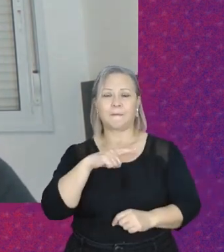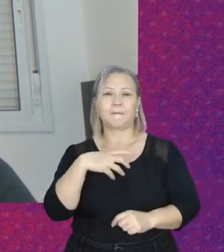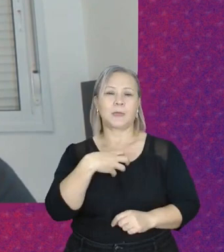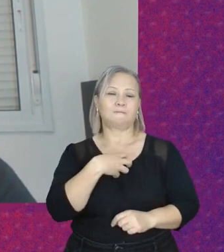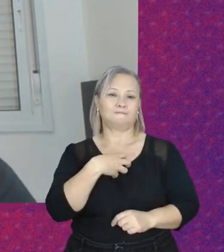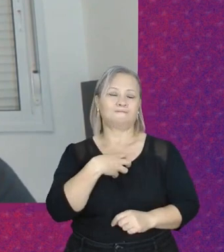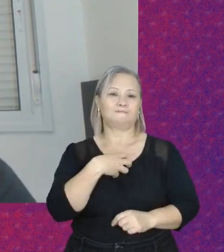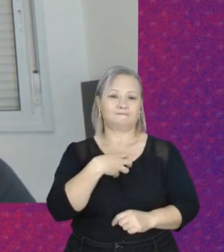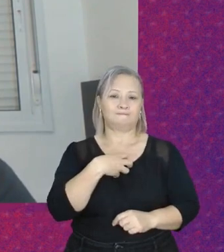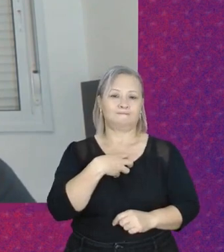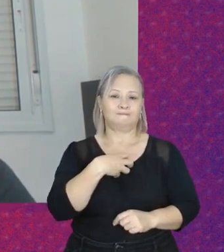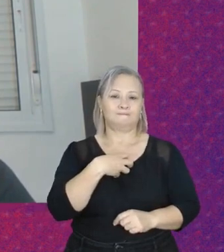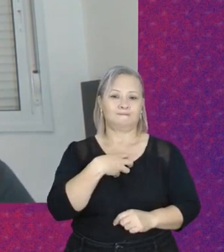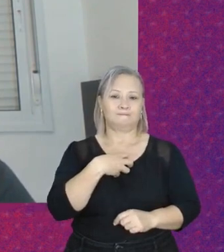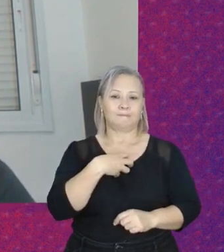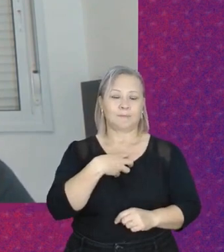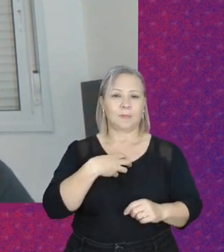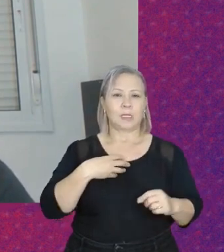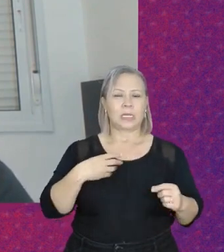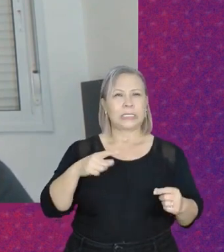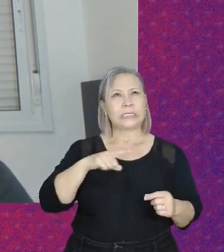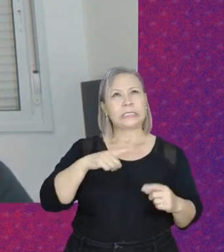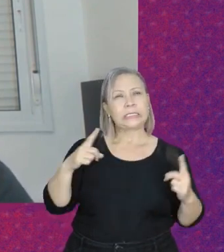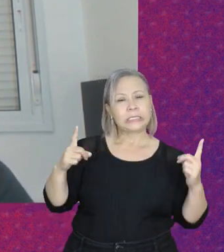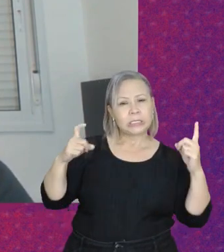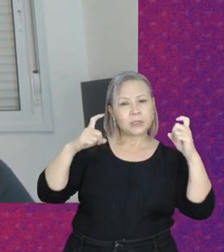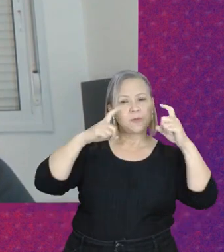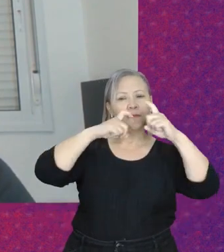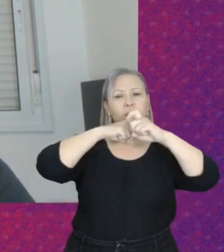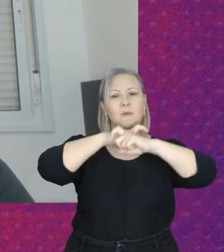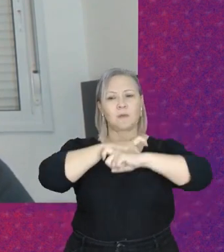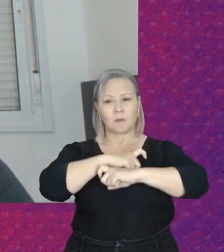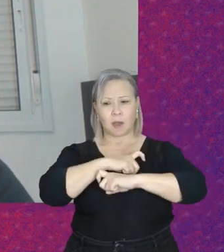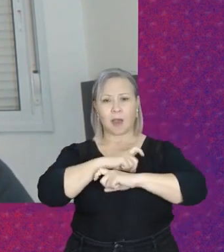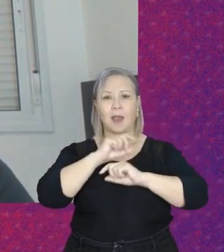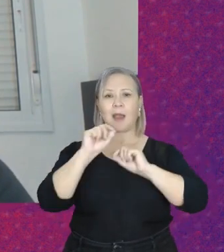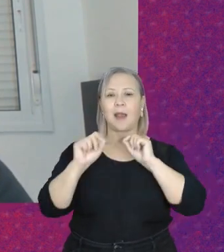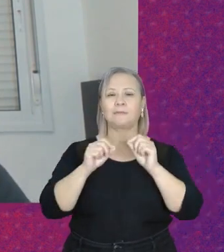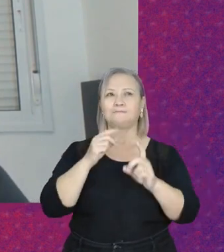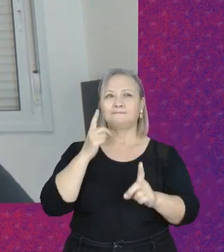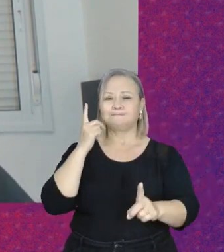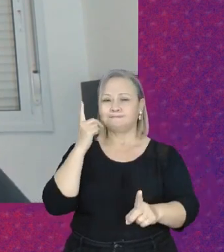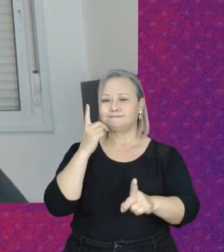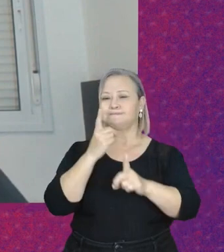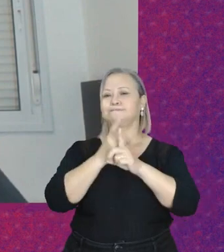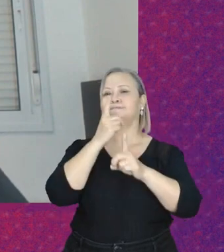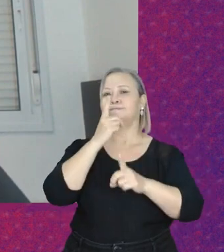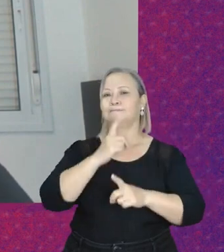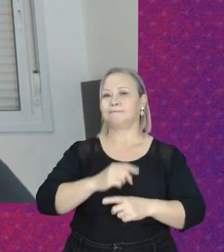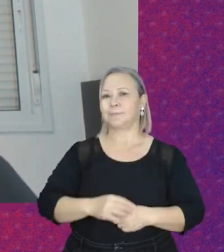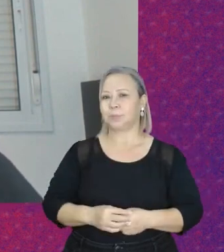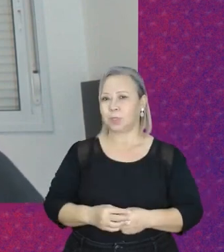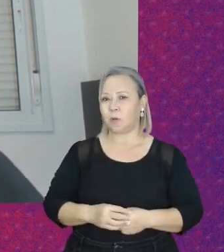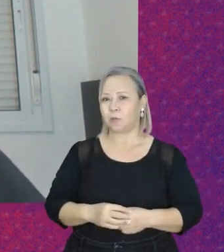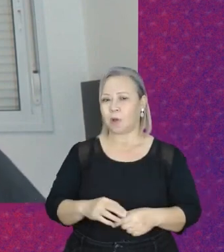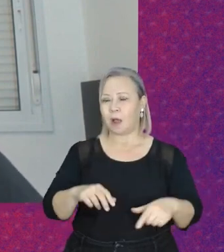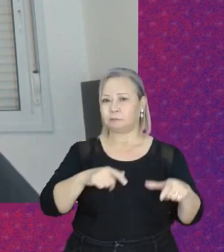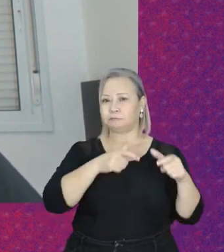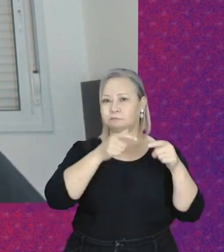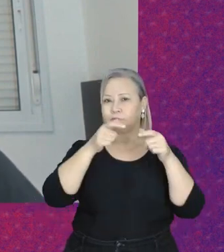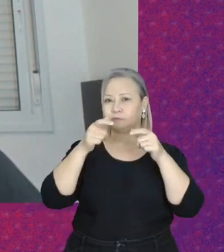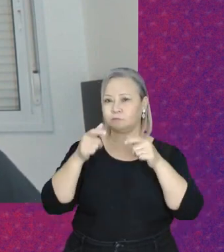uma dificuldade de encontrar recortes